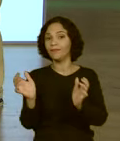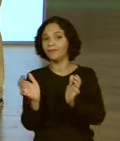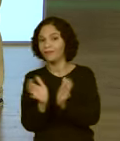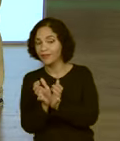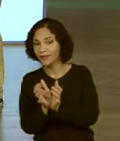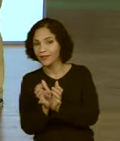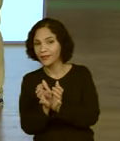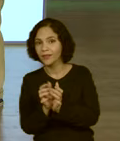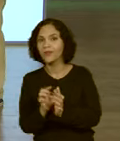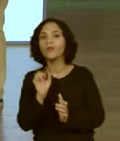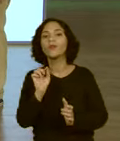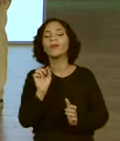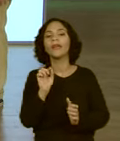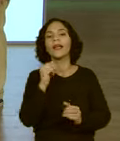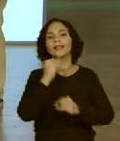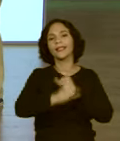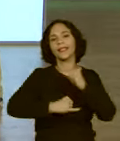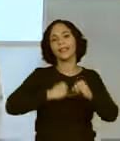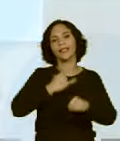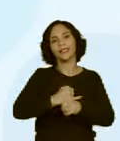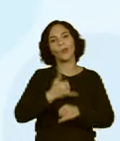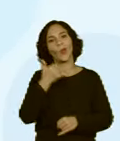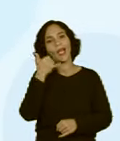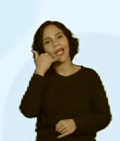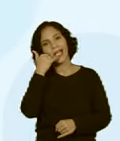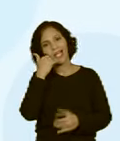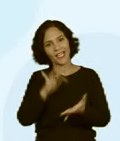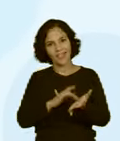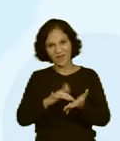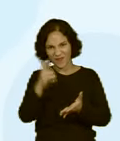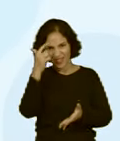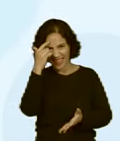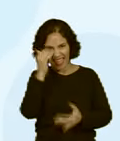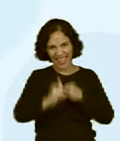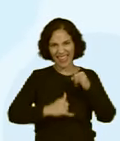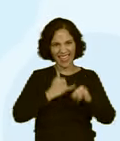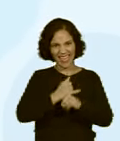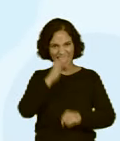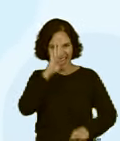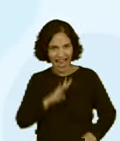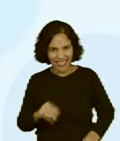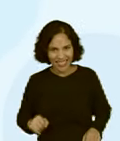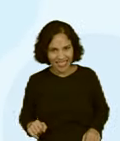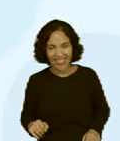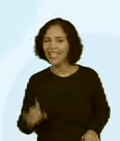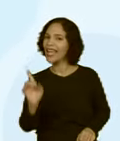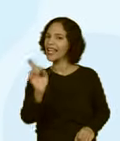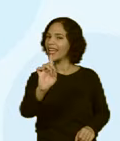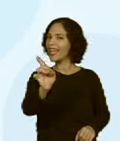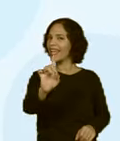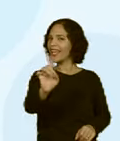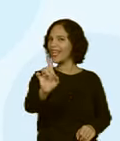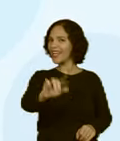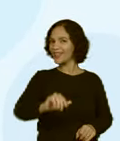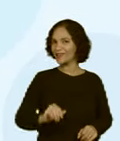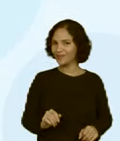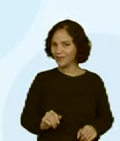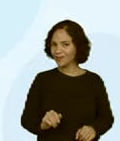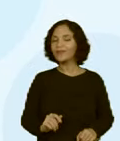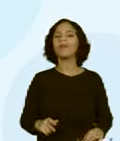jogo, pacote de internet celular. Vocês estão pensando que internet chega em casa de graça, né? Não, não, não, não, não.